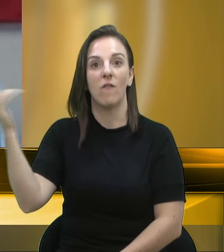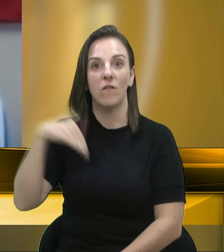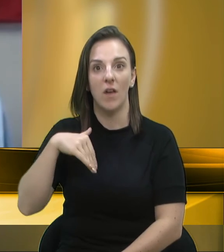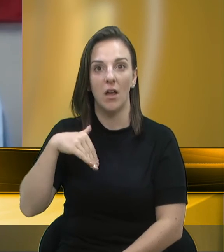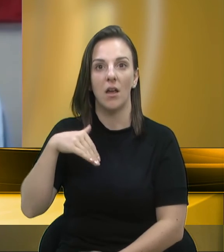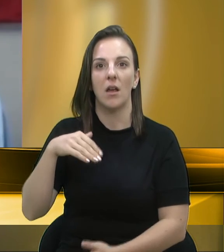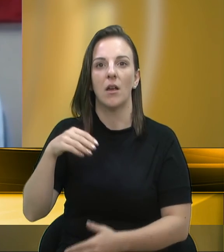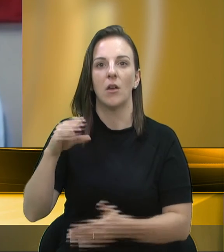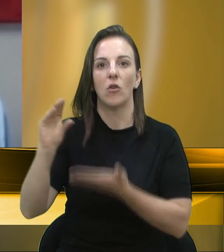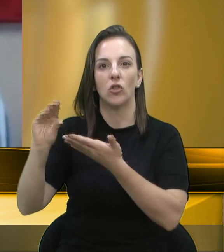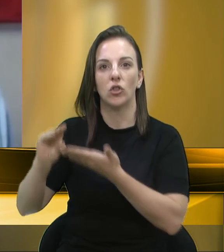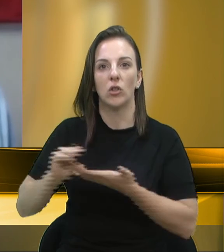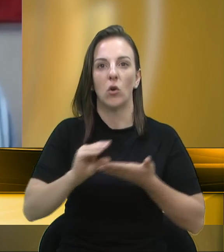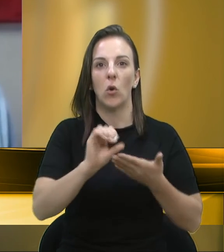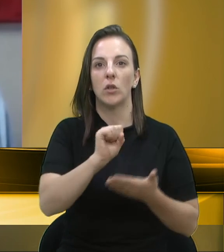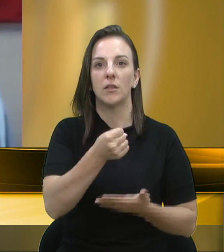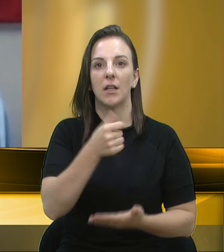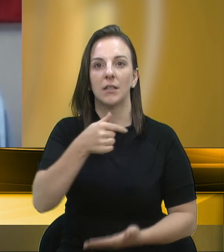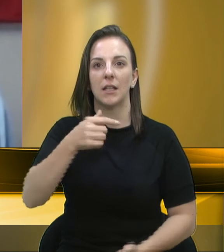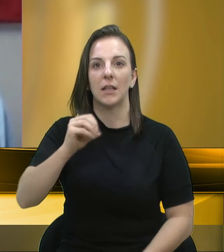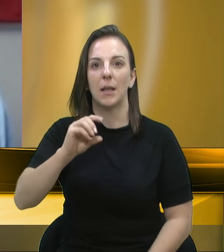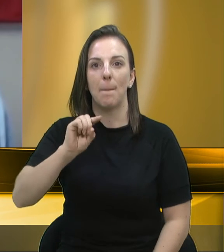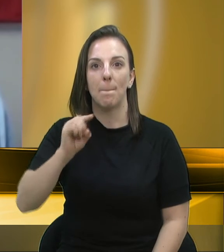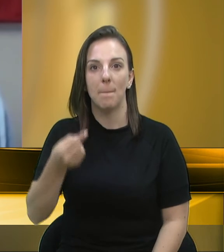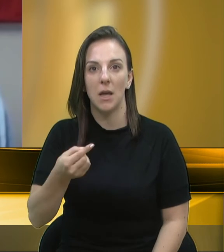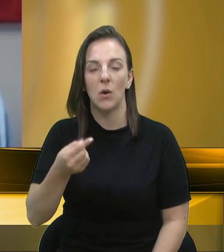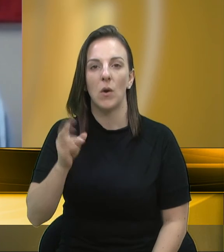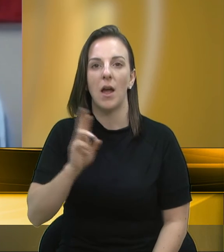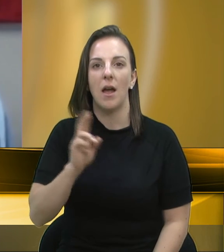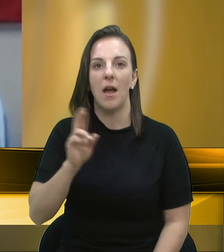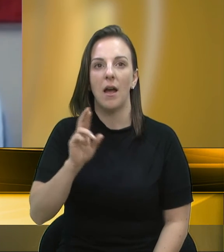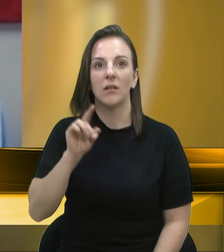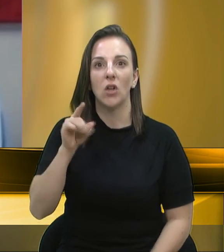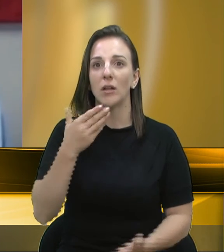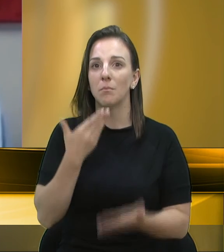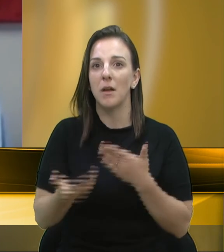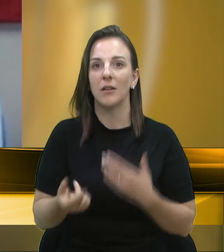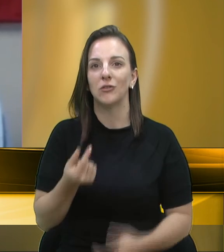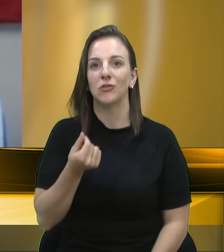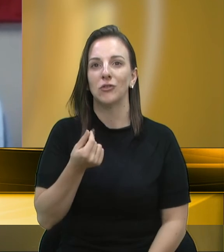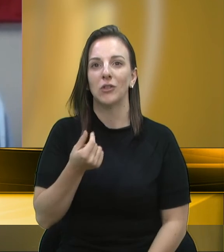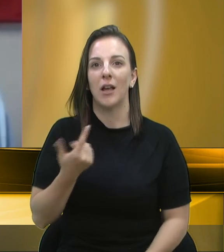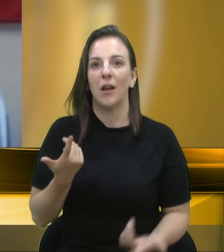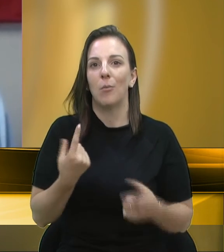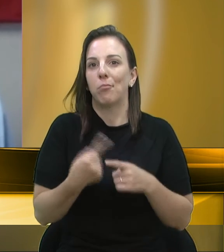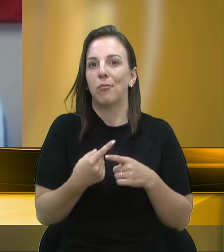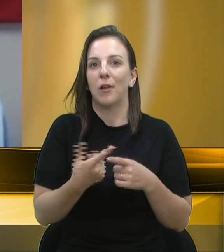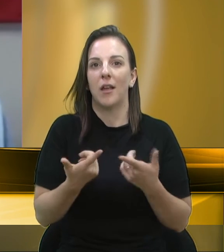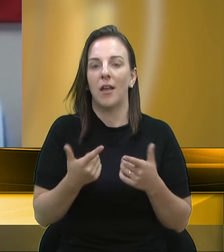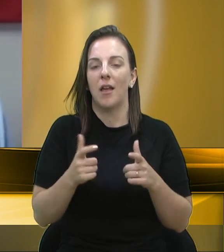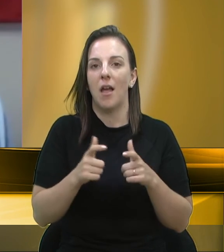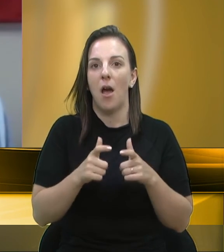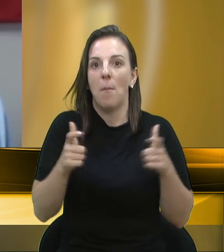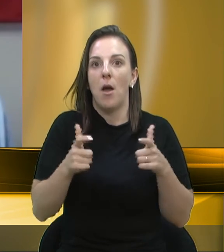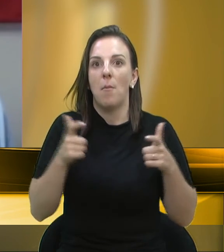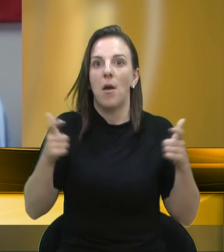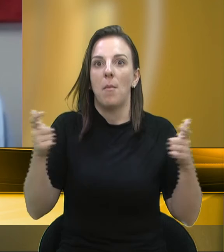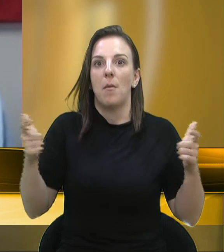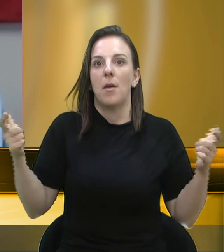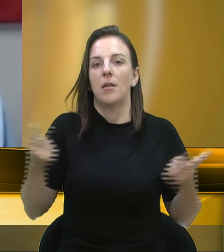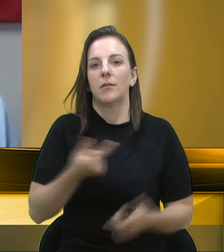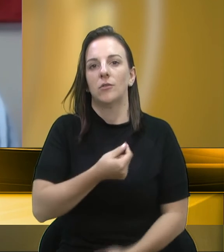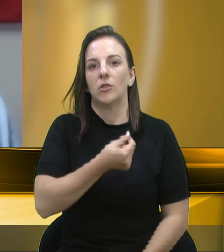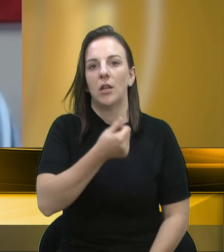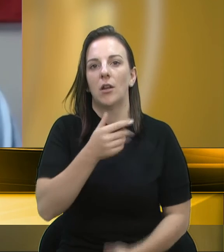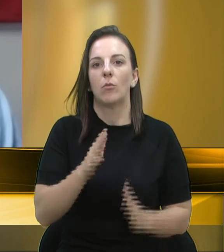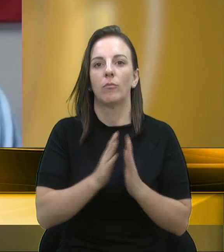de 870 mil reais, e se passar um pouco mais de tempo, essa verba não vai dar para custear toda a obra, que tudo está aumentando. Então, o governador que